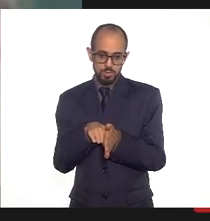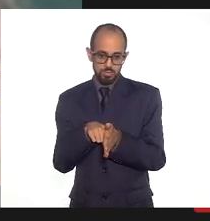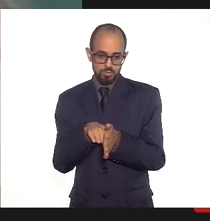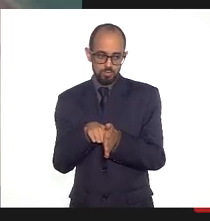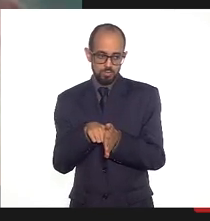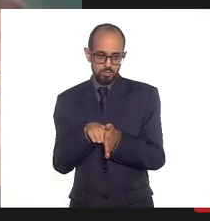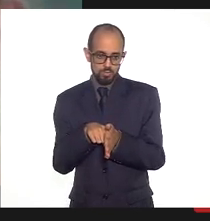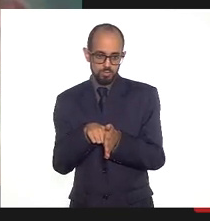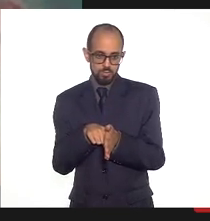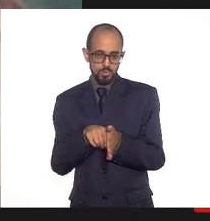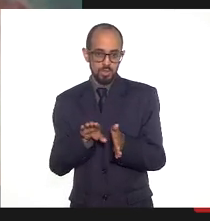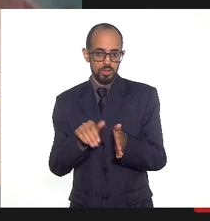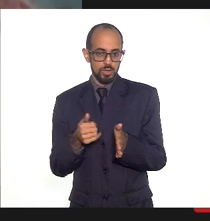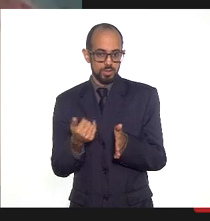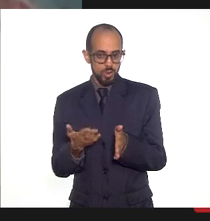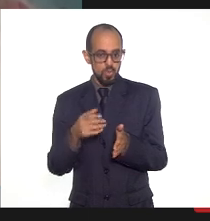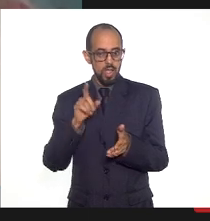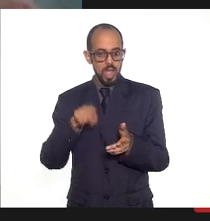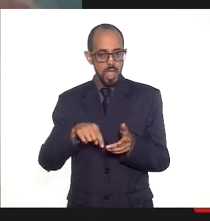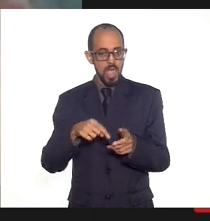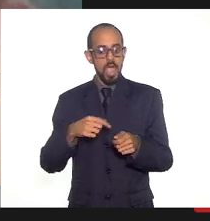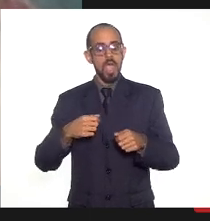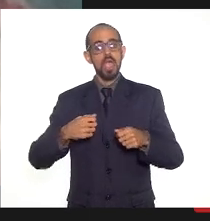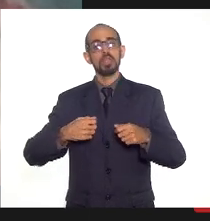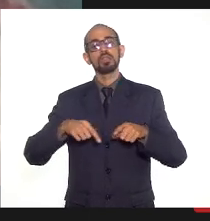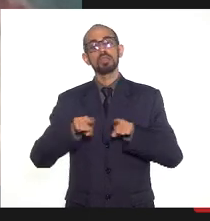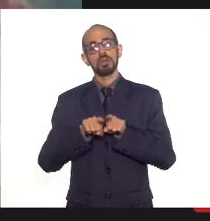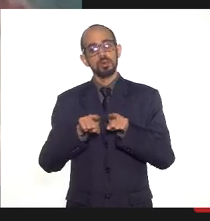É uma situação que muito nos preocupa.